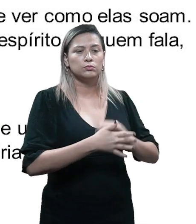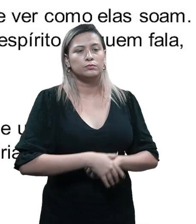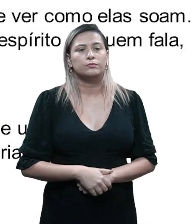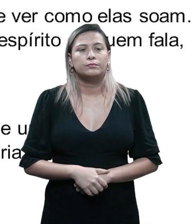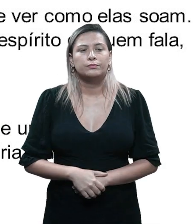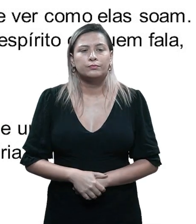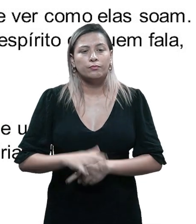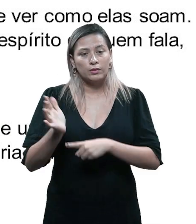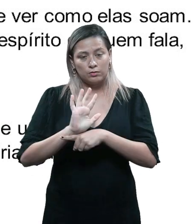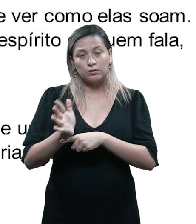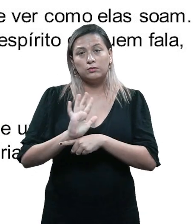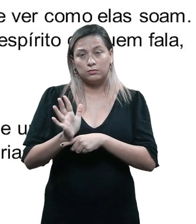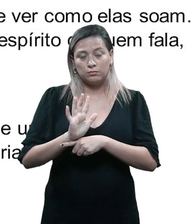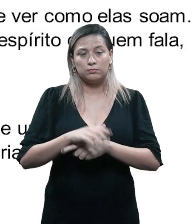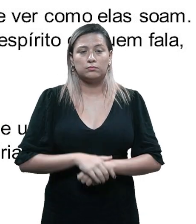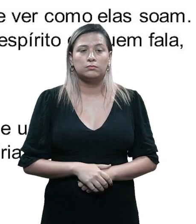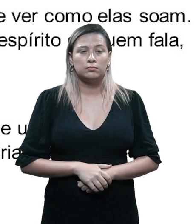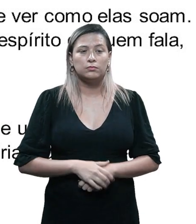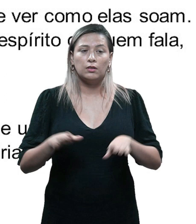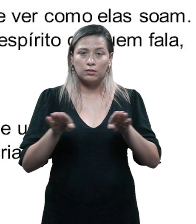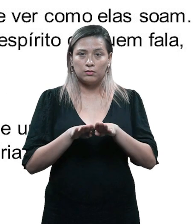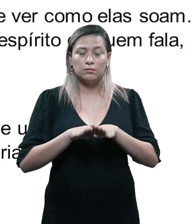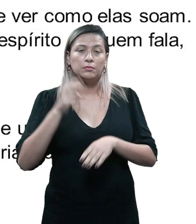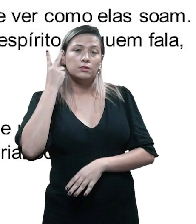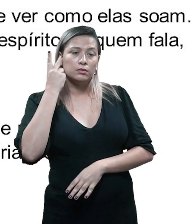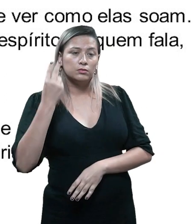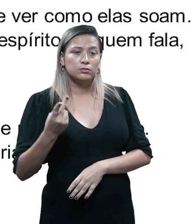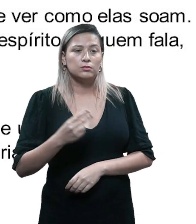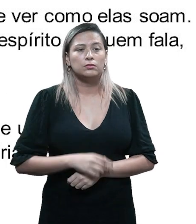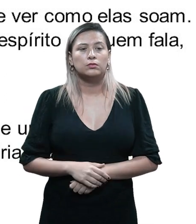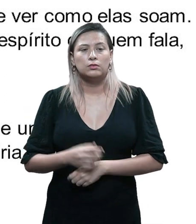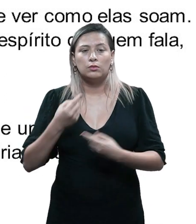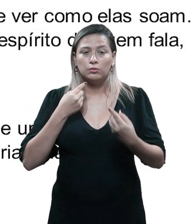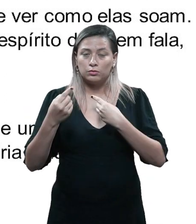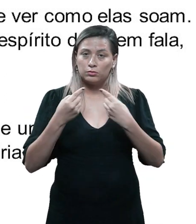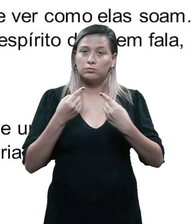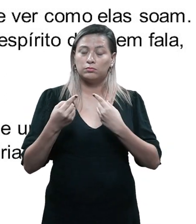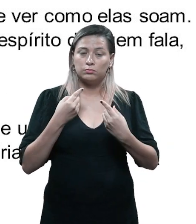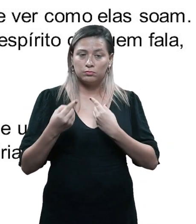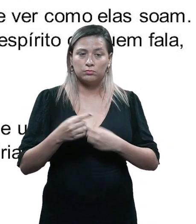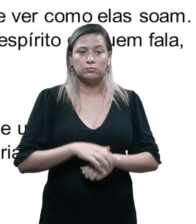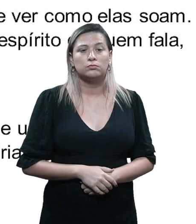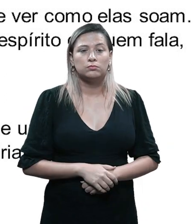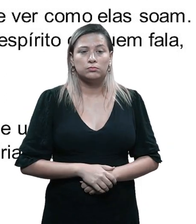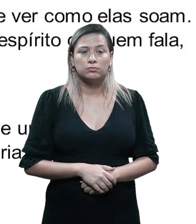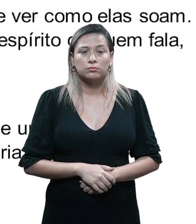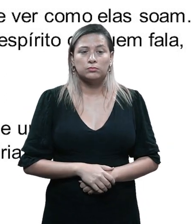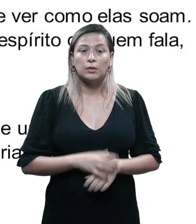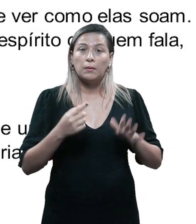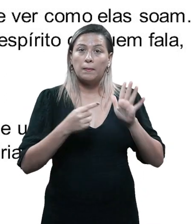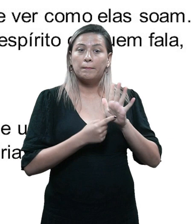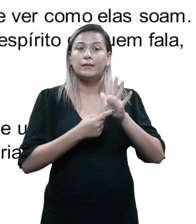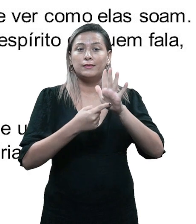roteiro, certo? Então, no cinema e na história, esses diálogos, eles precisam